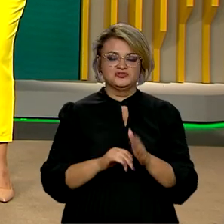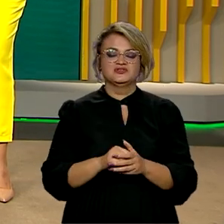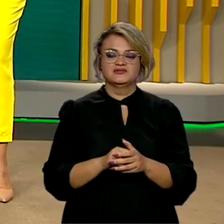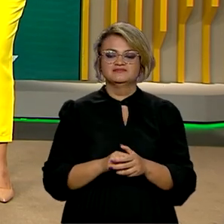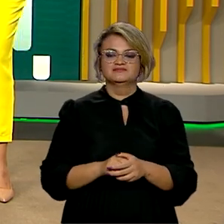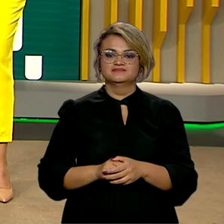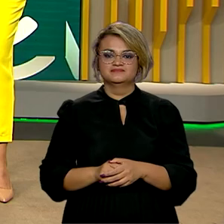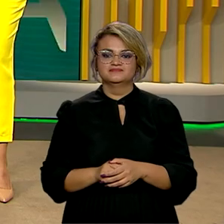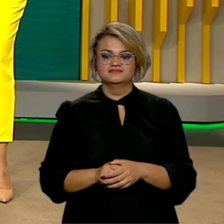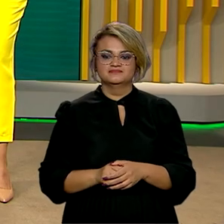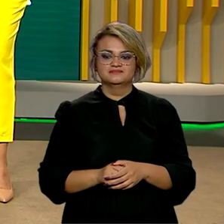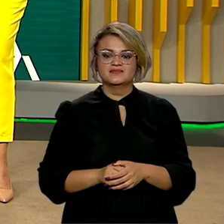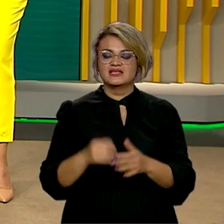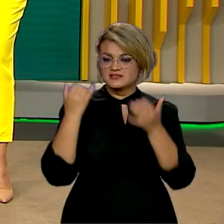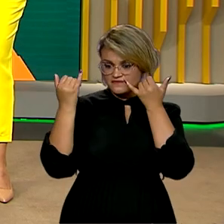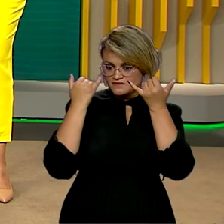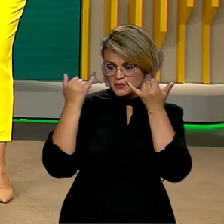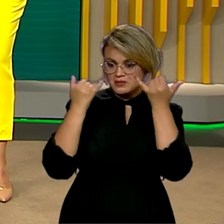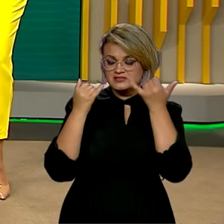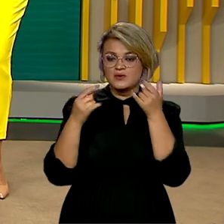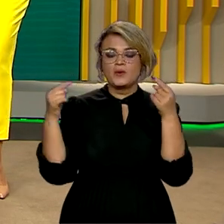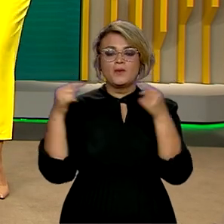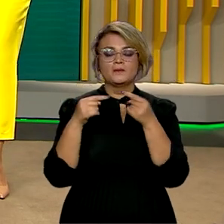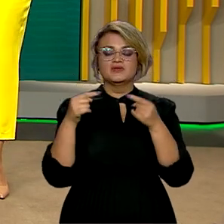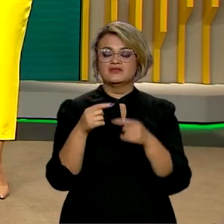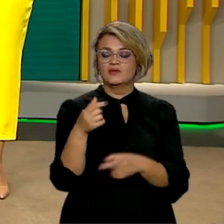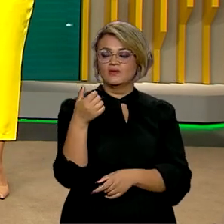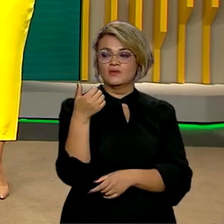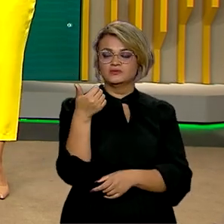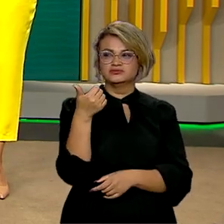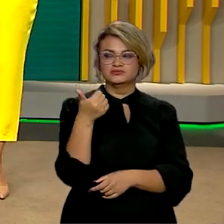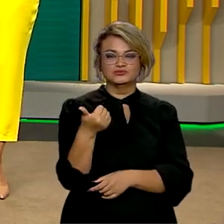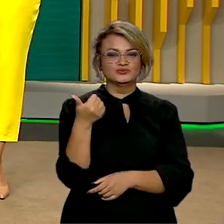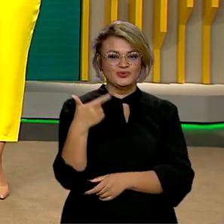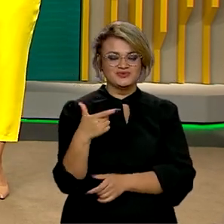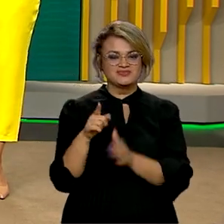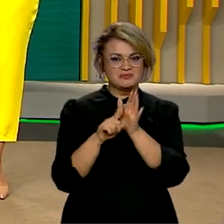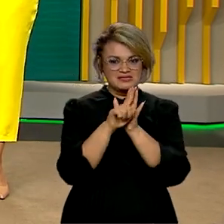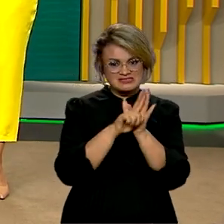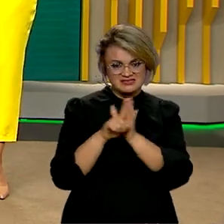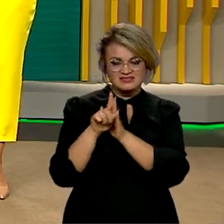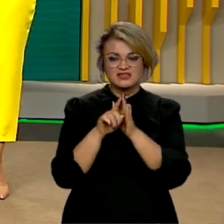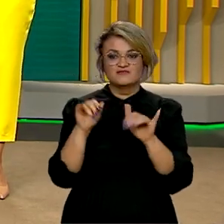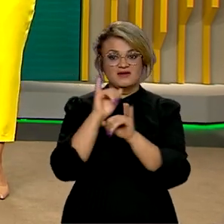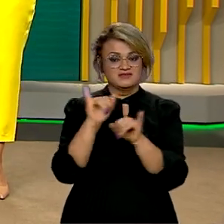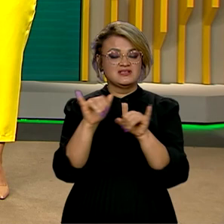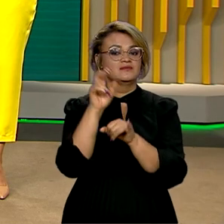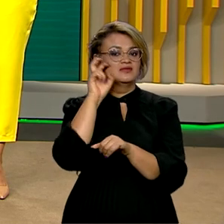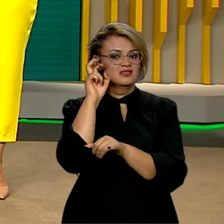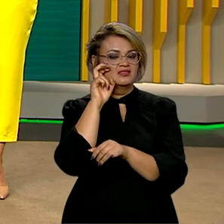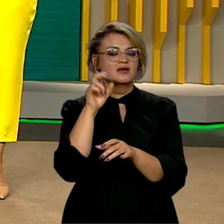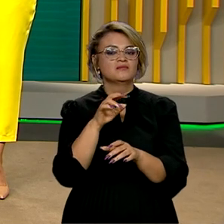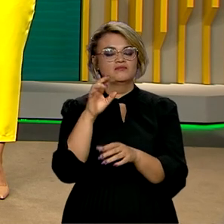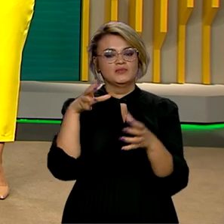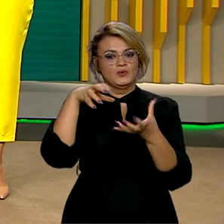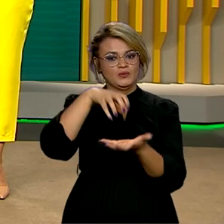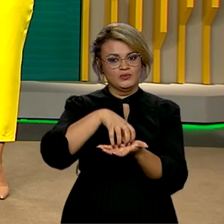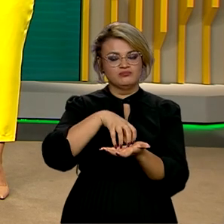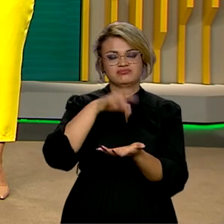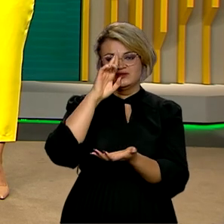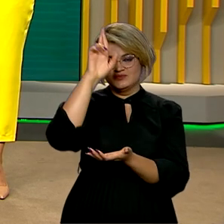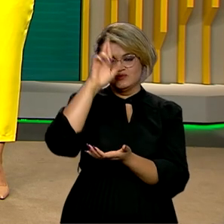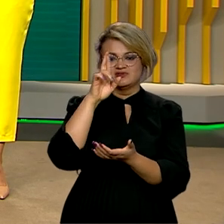a série histórica. Os dados fazem parte do 11º levantamento divulgado nesta quinta-feira pela Companhia Nacional de